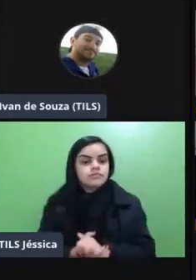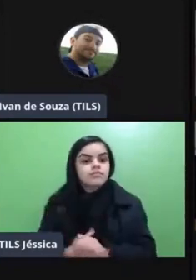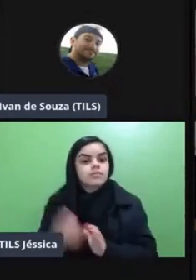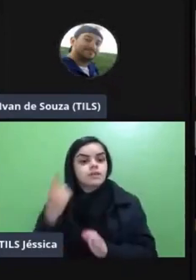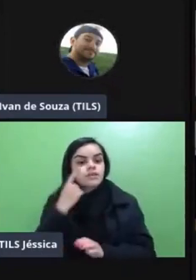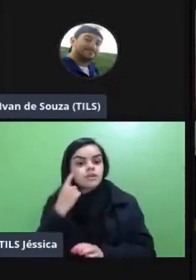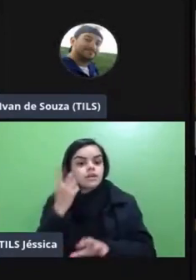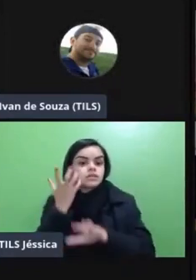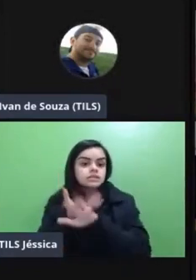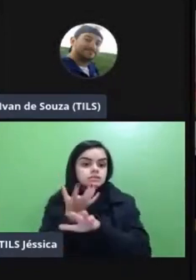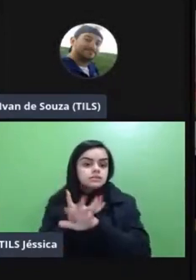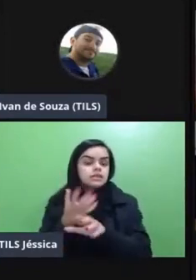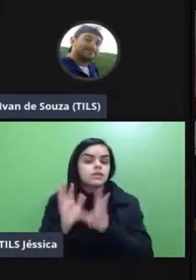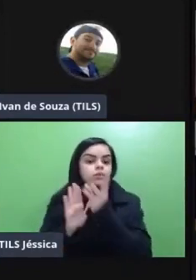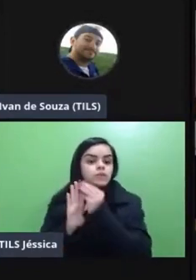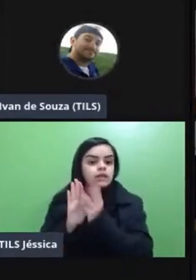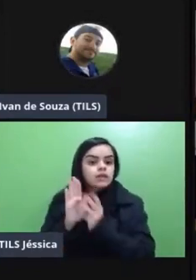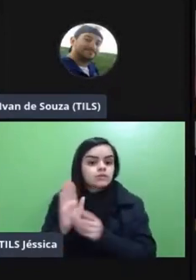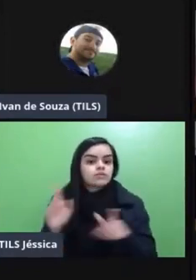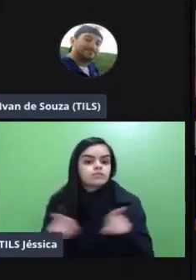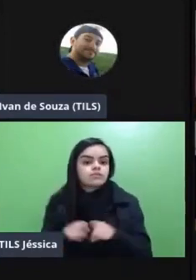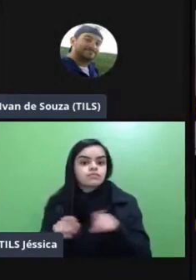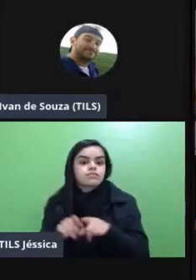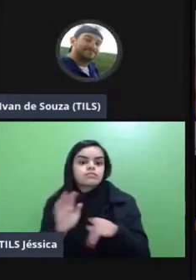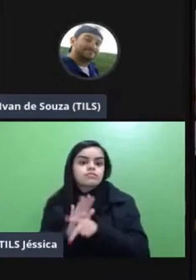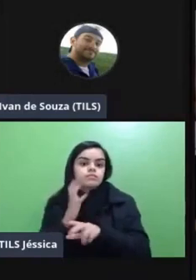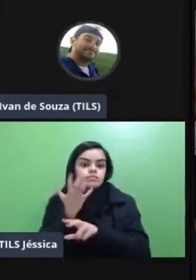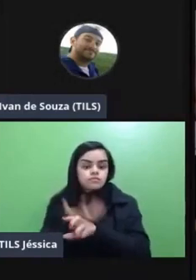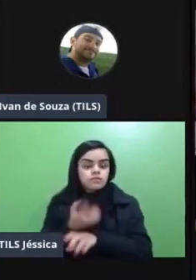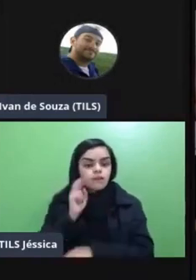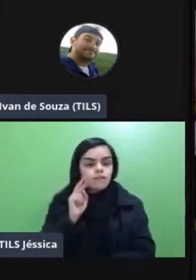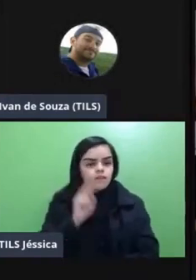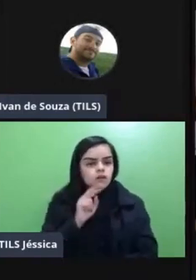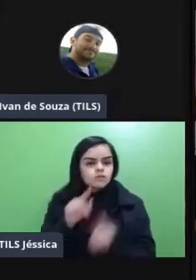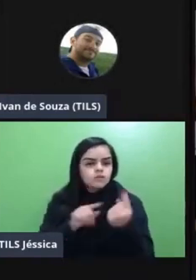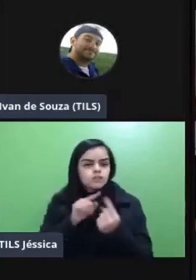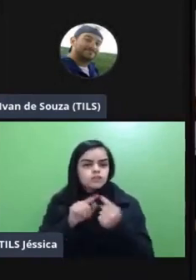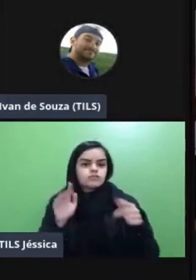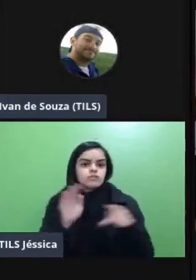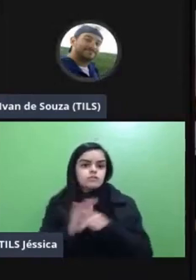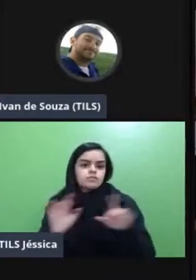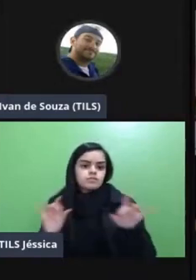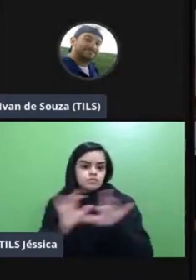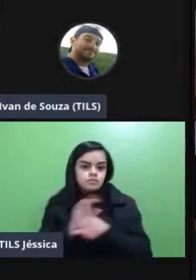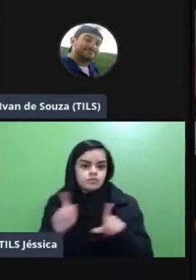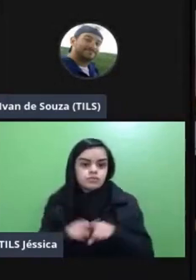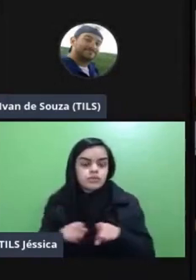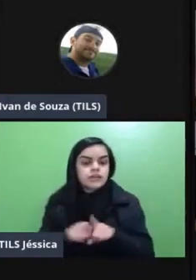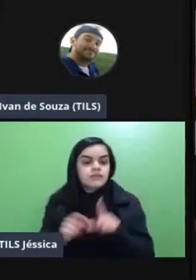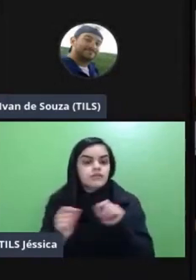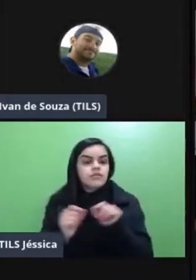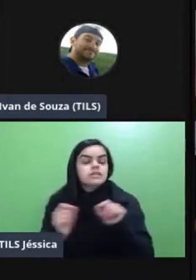minha disciplina para o conteúdo programático dessa disciplina vejo os objetivos estabelecidos e aí eu vou fazer esse